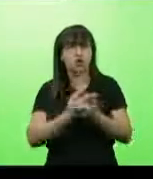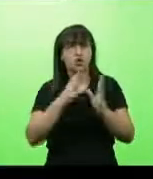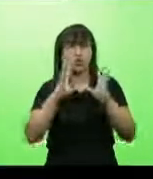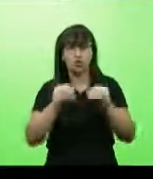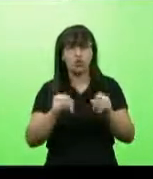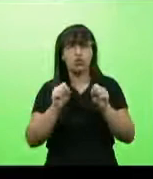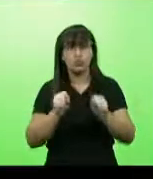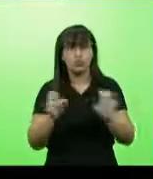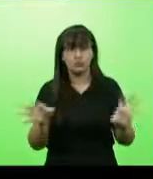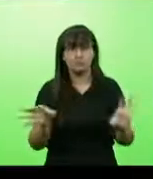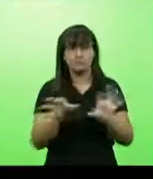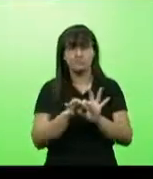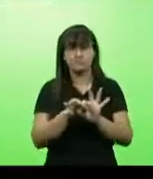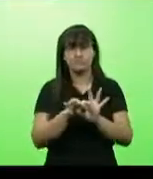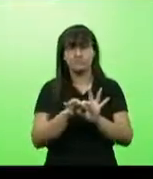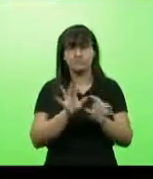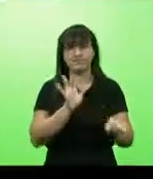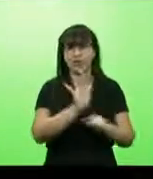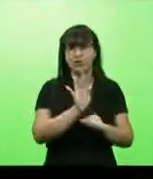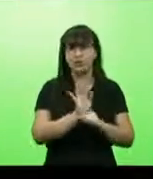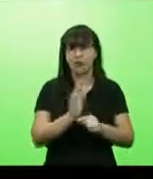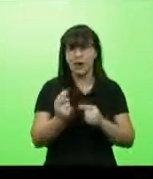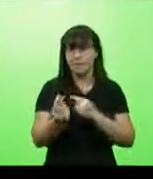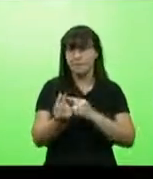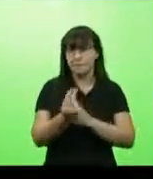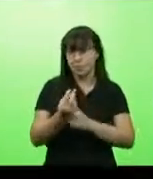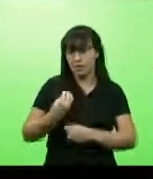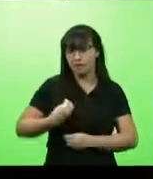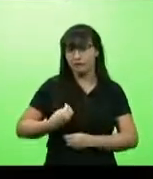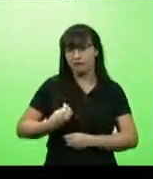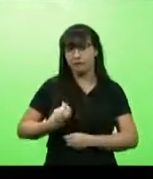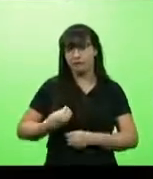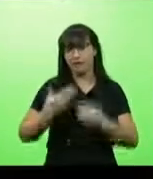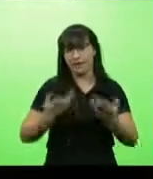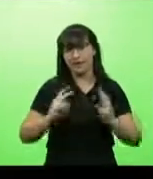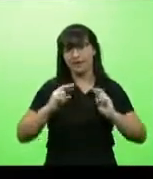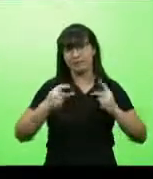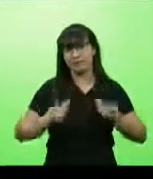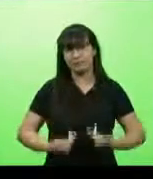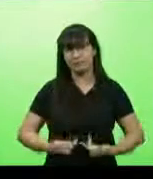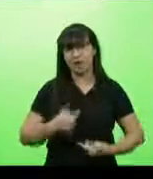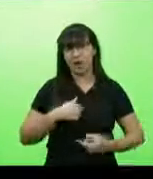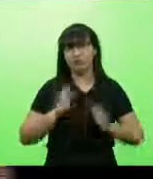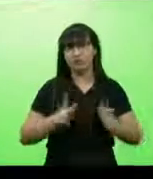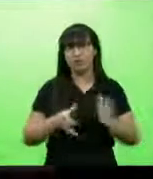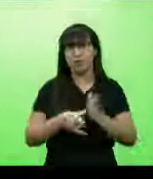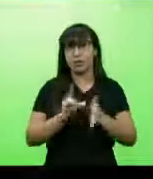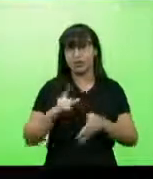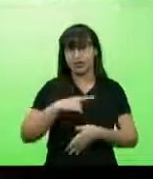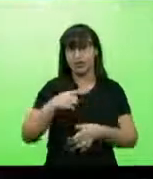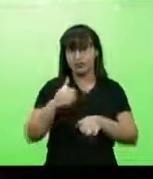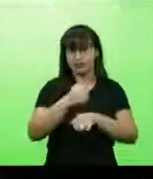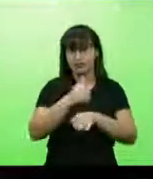agregar valor para a gente proteger a vida do ser humano é muito importante. Eu já tomei, eu tenho aqui,